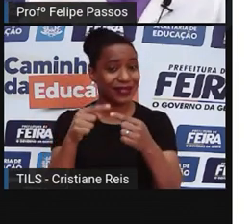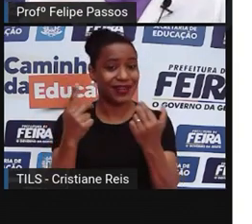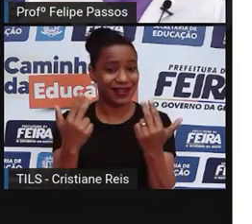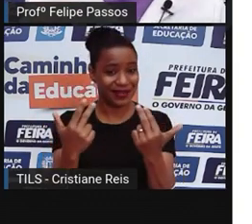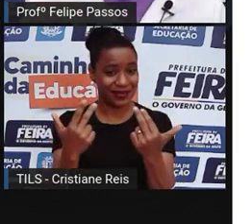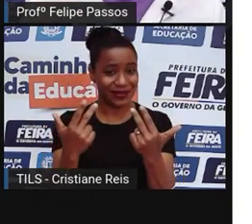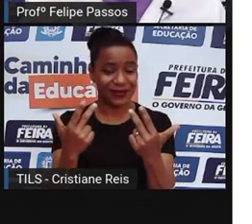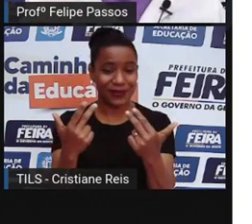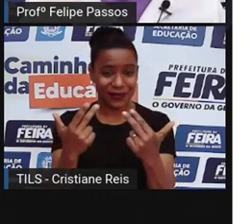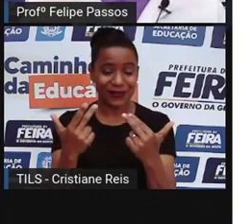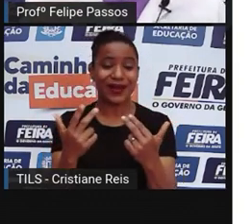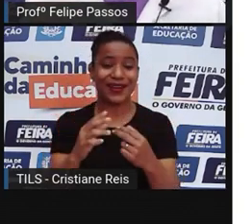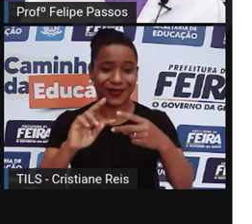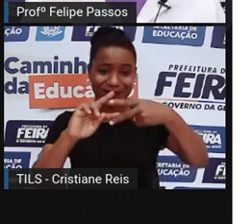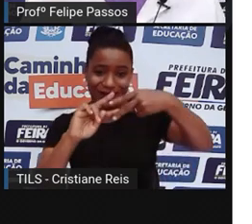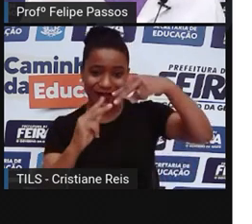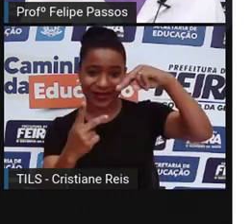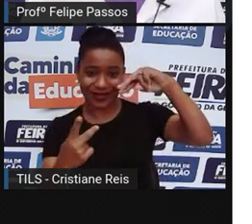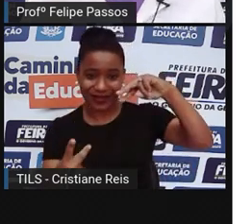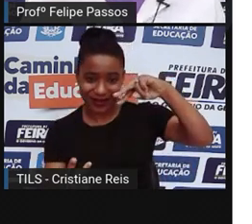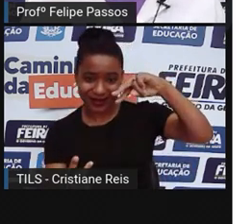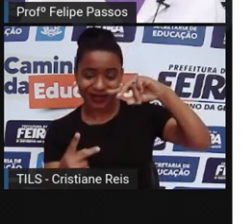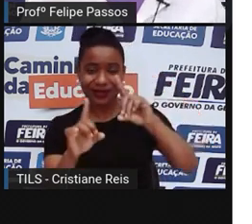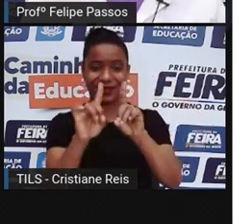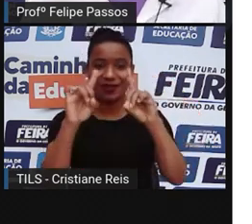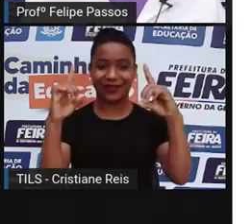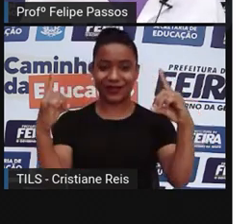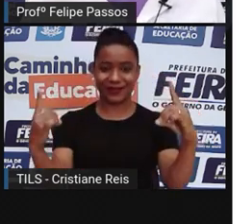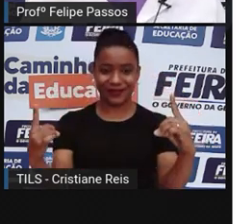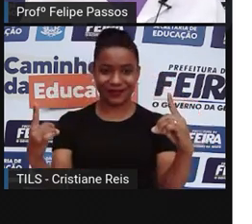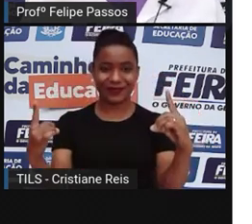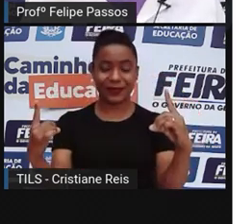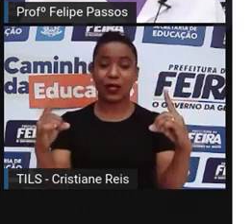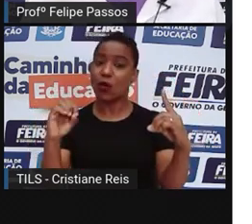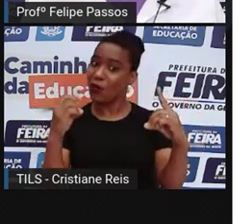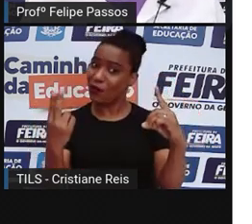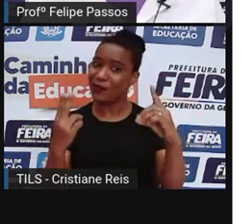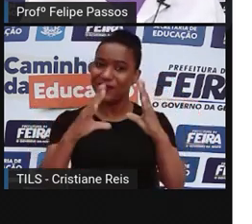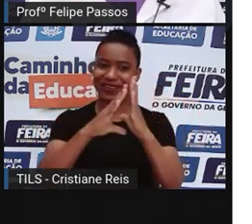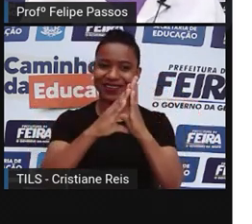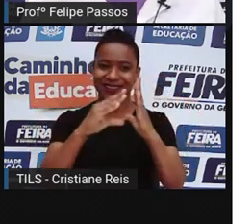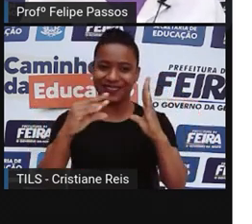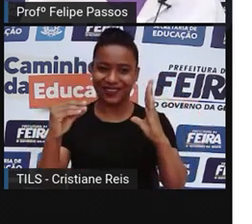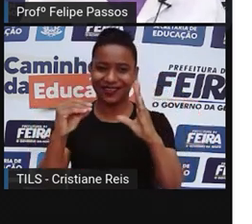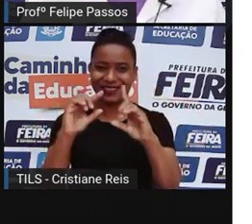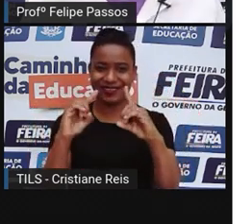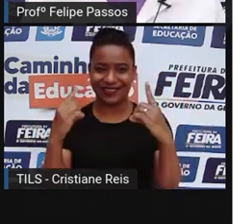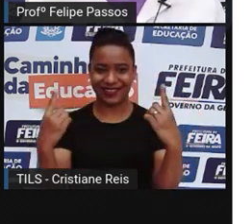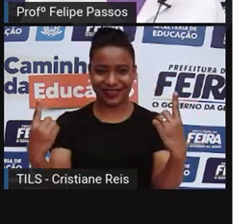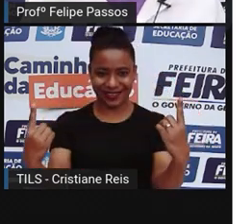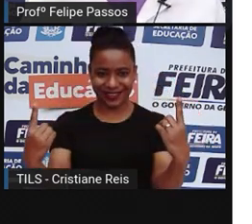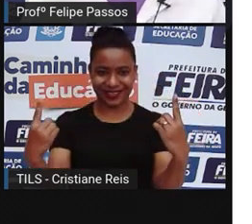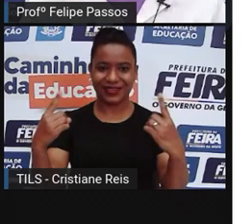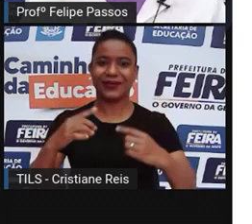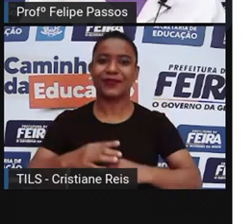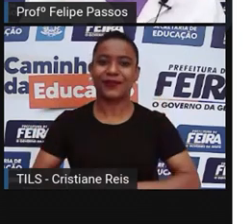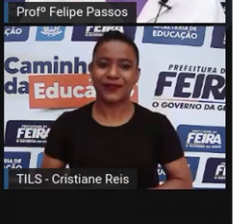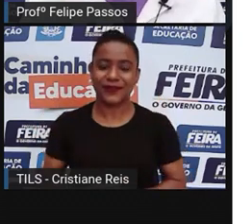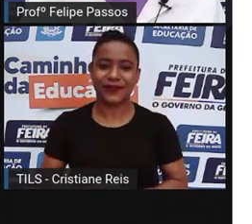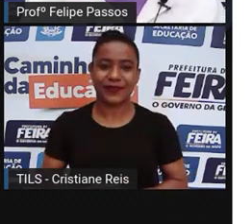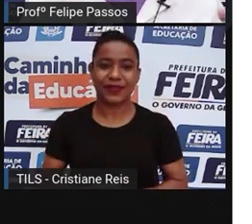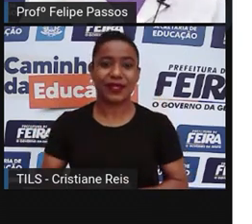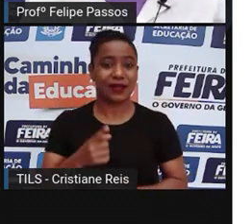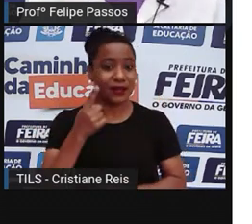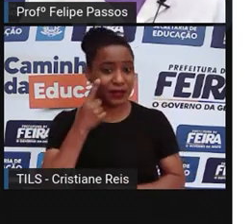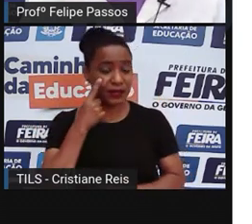No reino animal também existe, embora seja menos comum. Por exemplo, tem um verme chamado planária, que se você partir